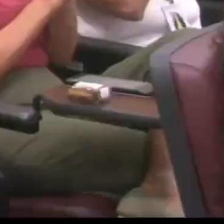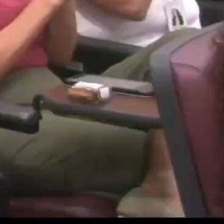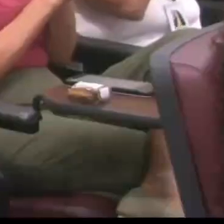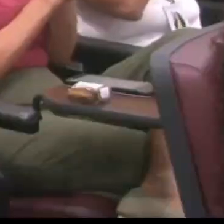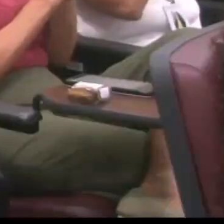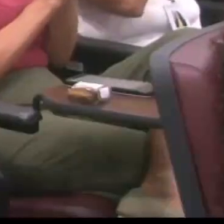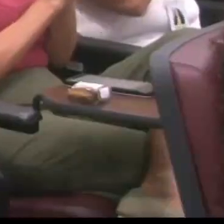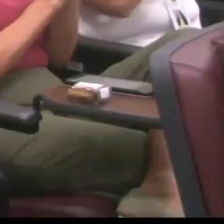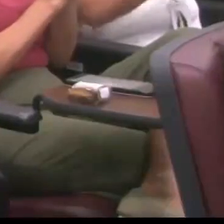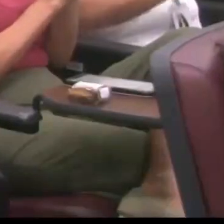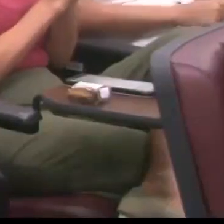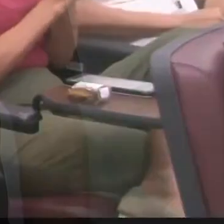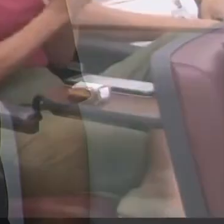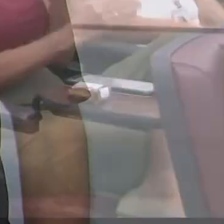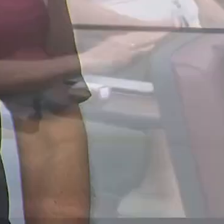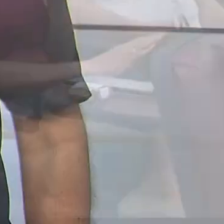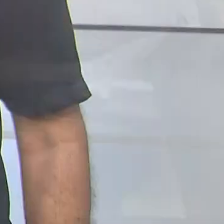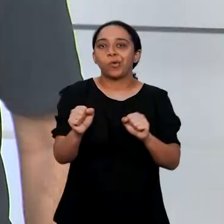gênero.